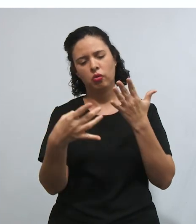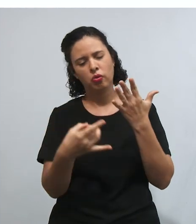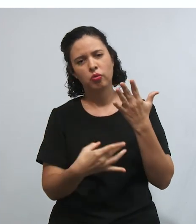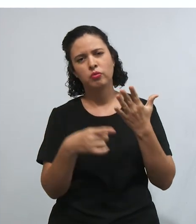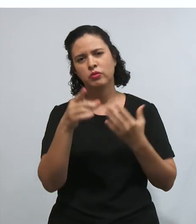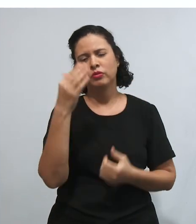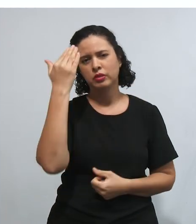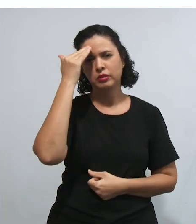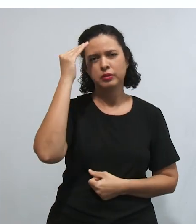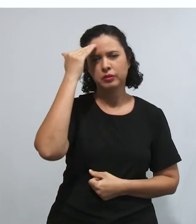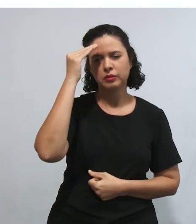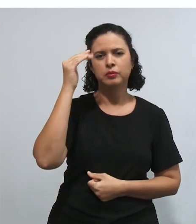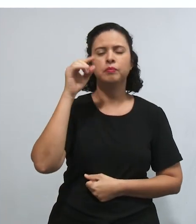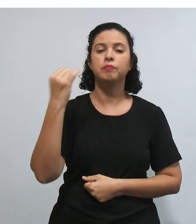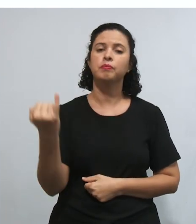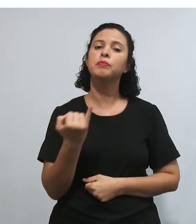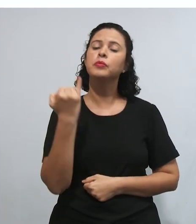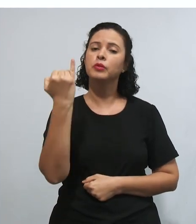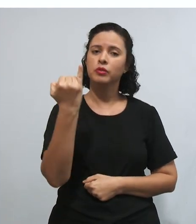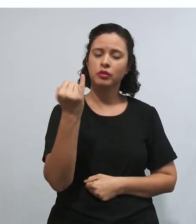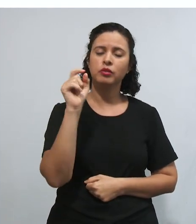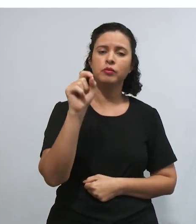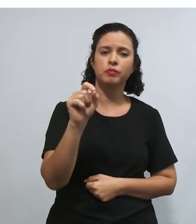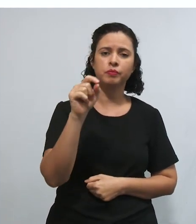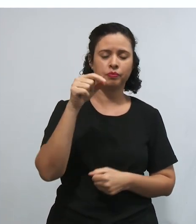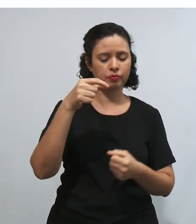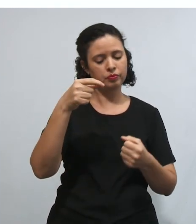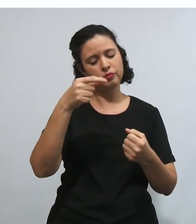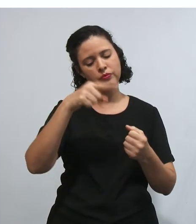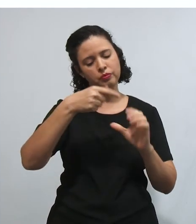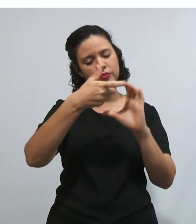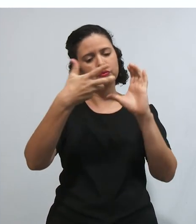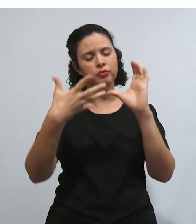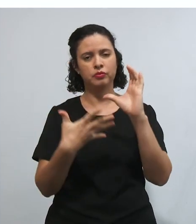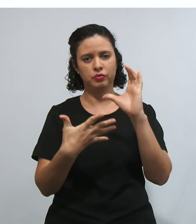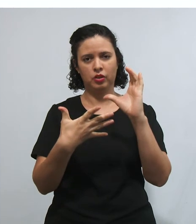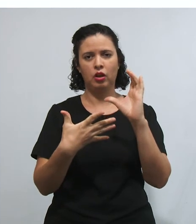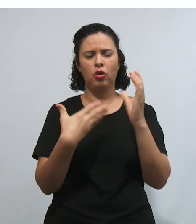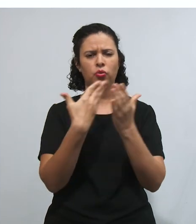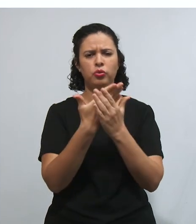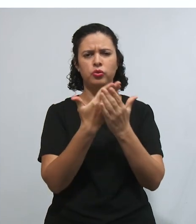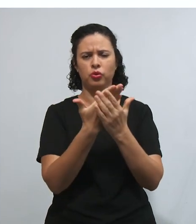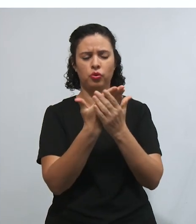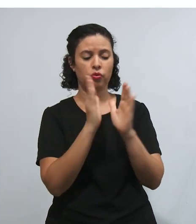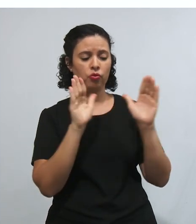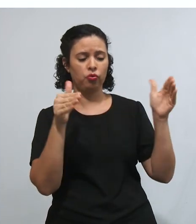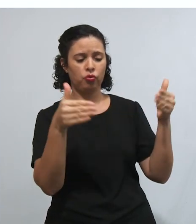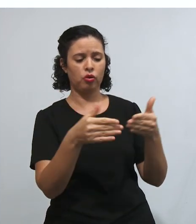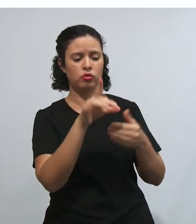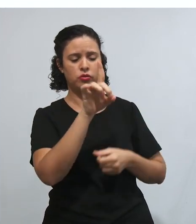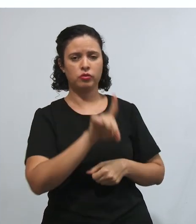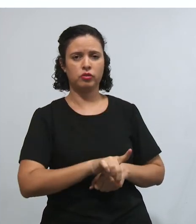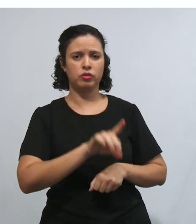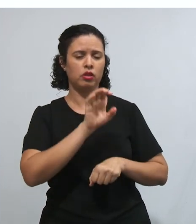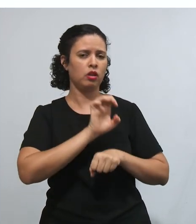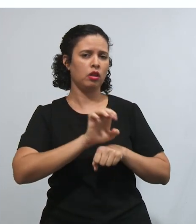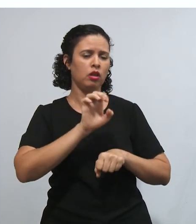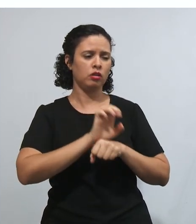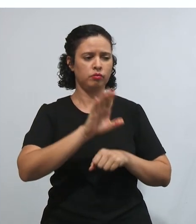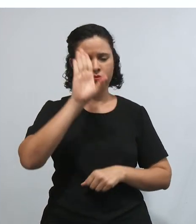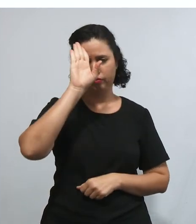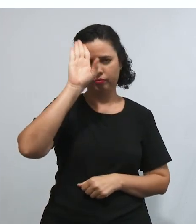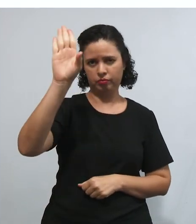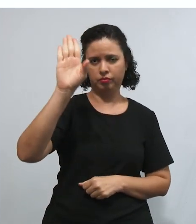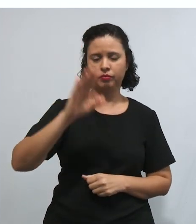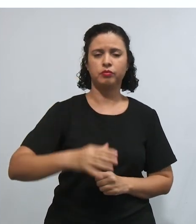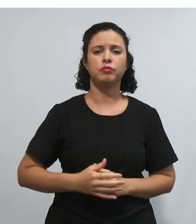você vai entender a importância dessas características no estudo do nosso direito fundamentais.